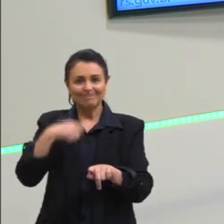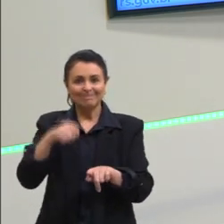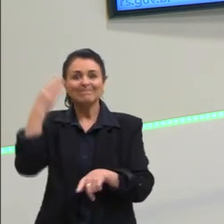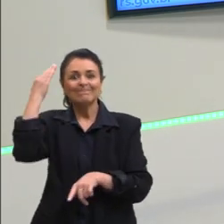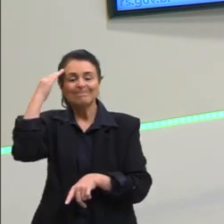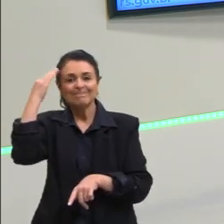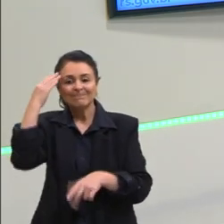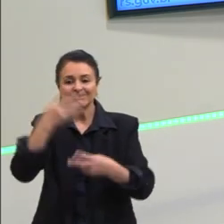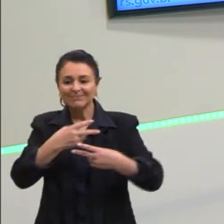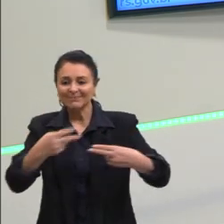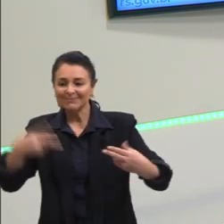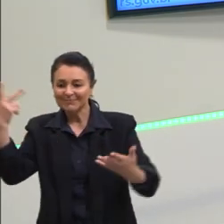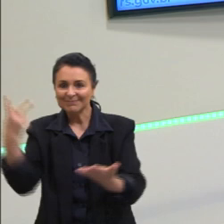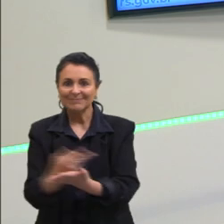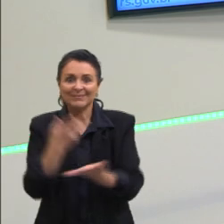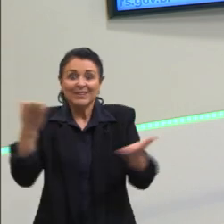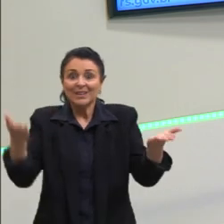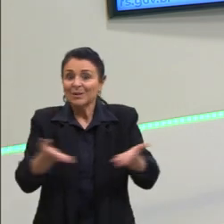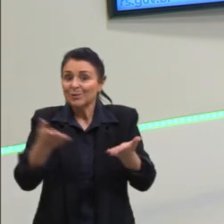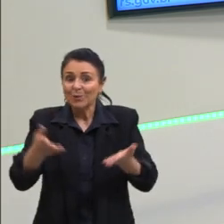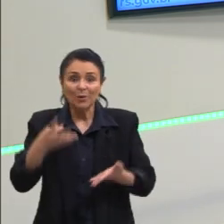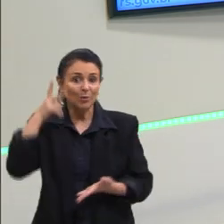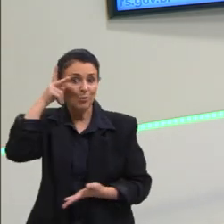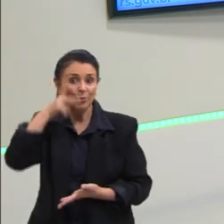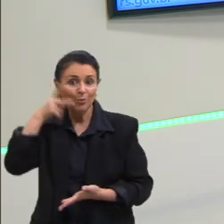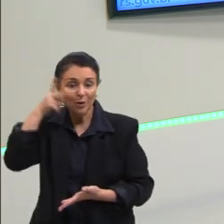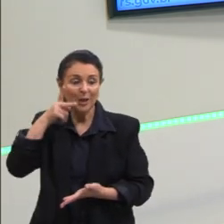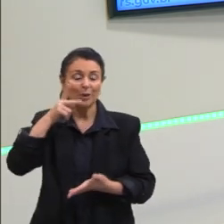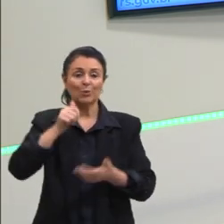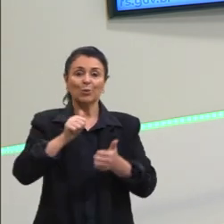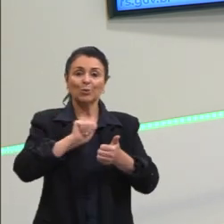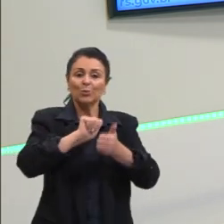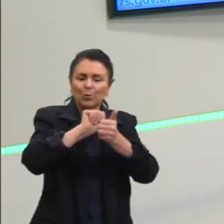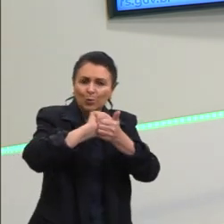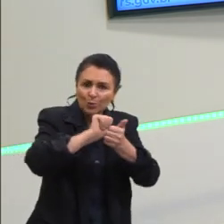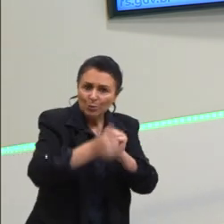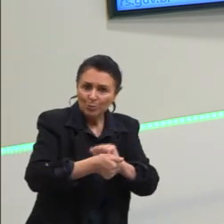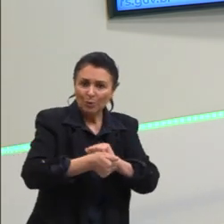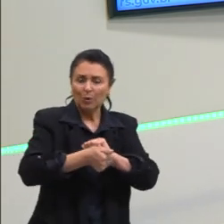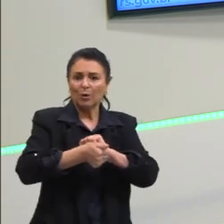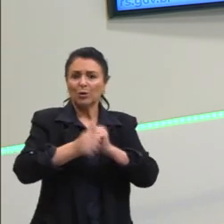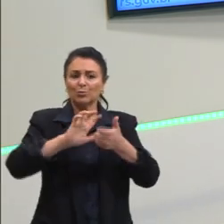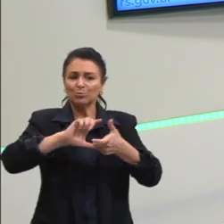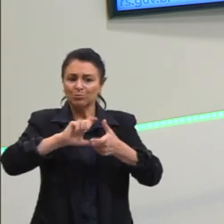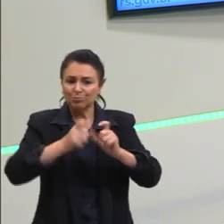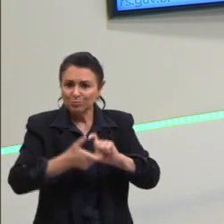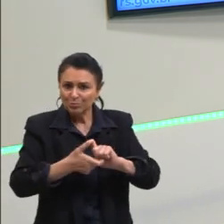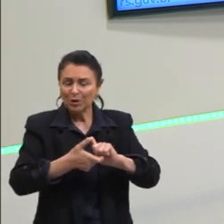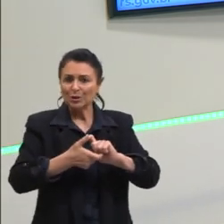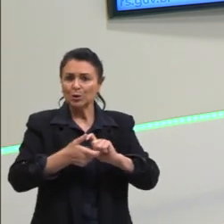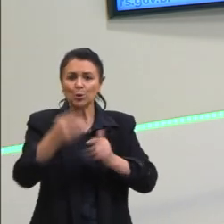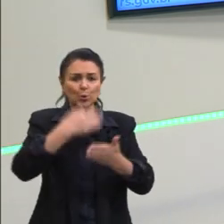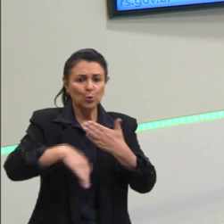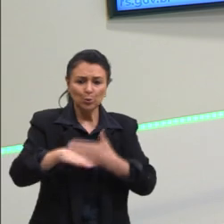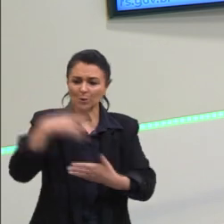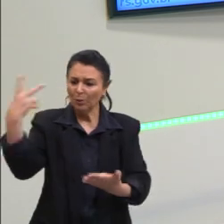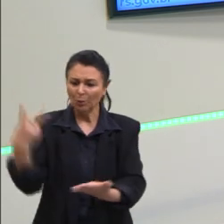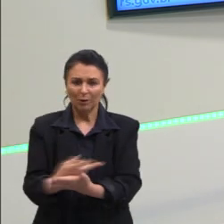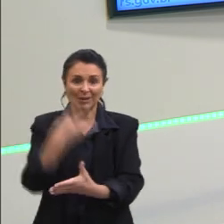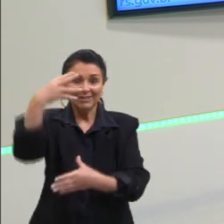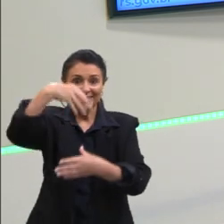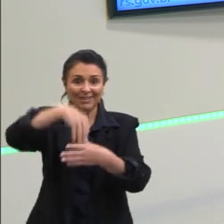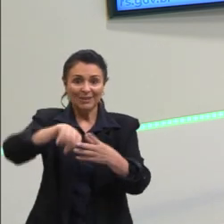atualidades, nos acontecimentos políticos, esportivos, tudo o que esteja acontecendo na sociedade, porque ela pode,